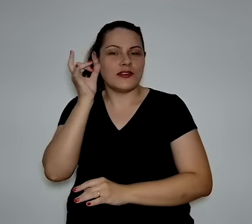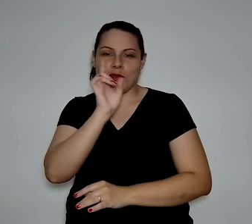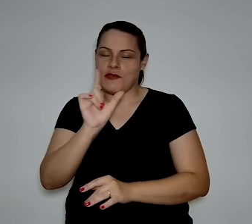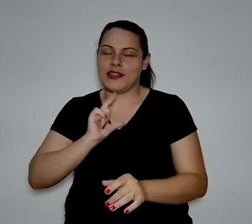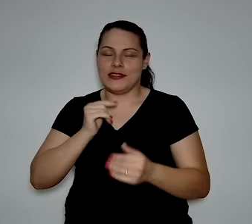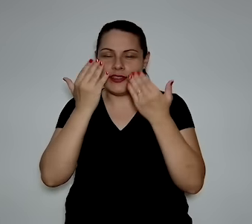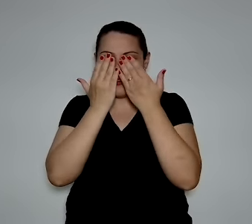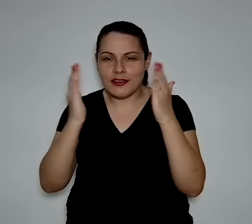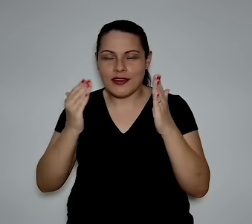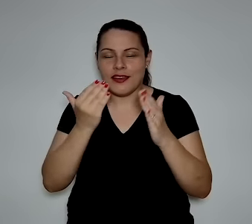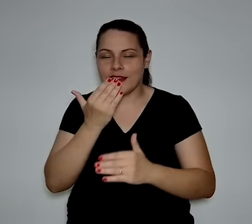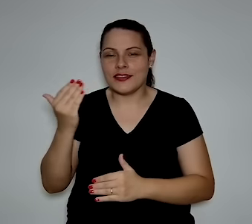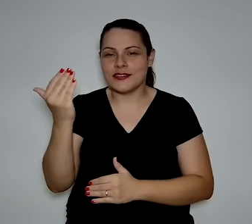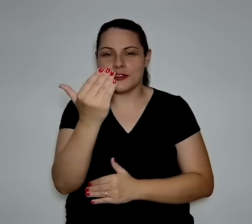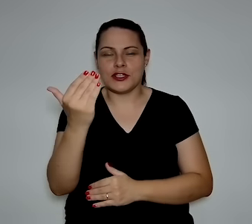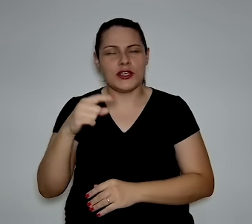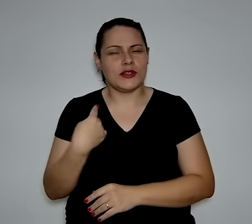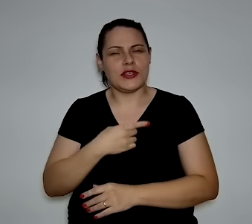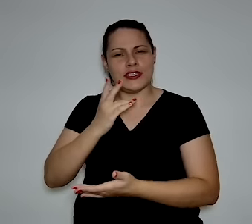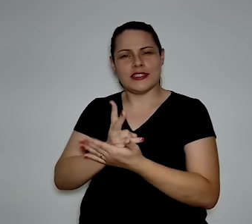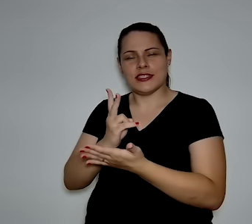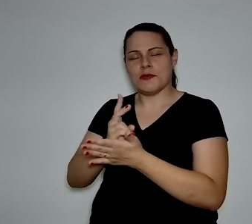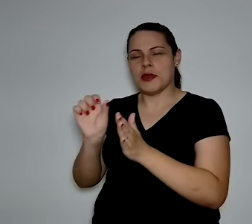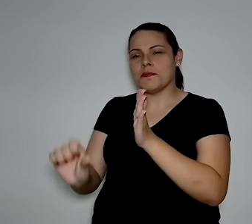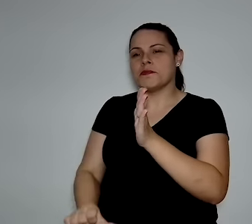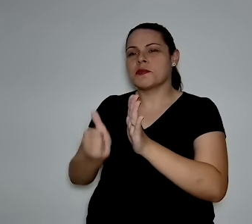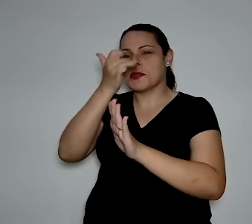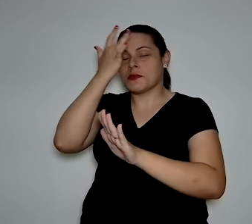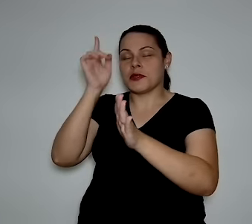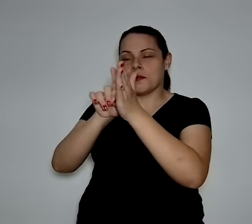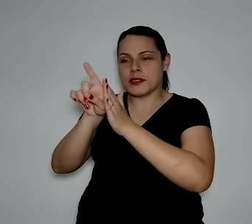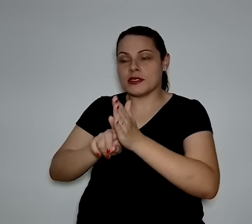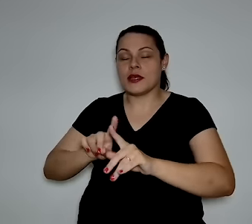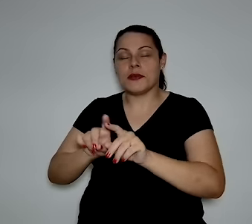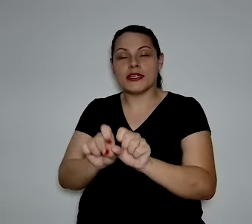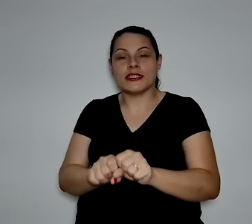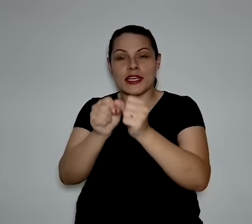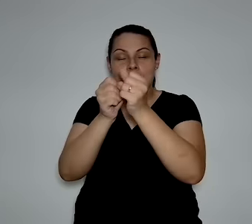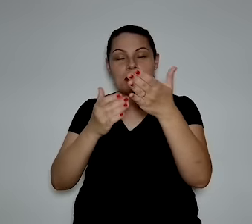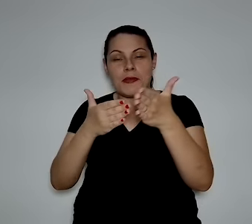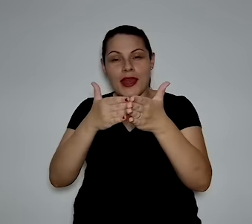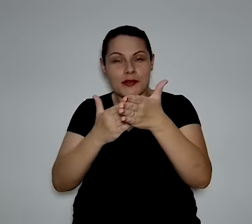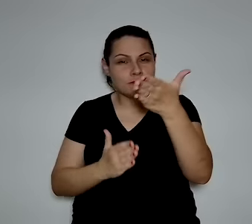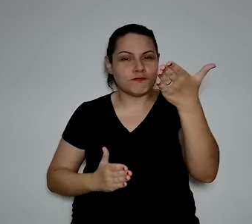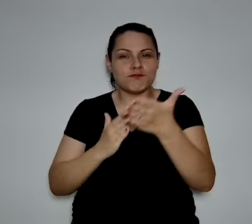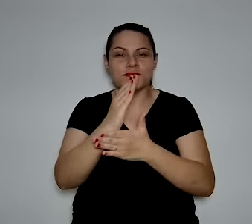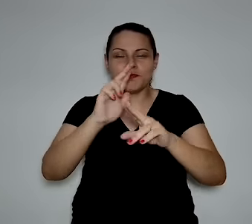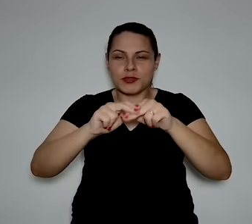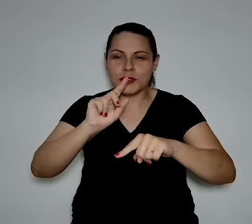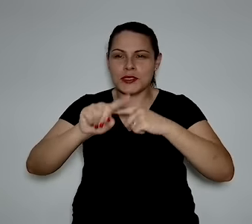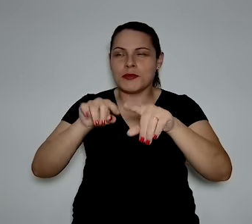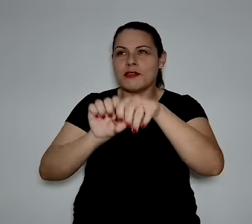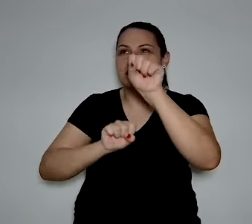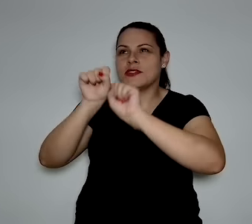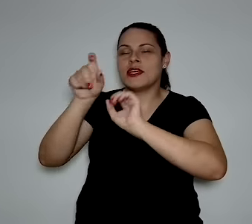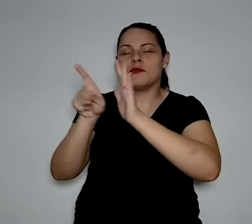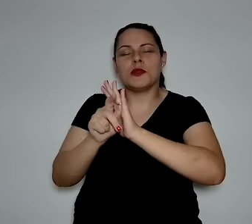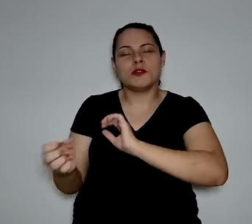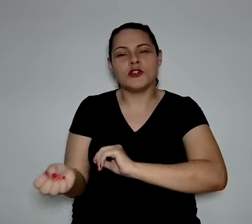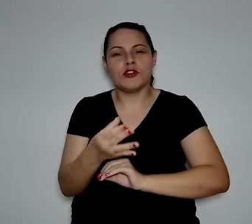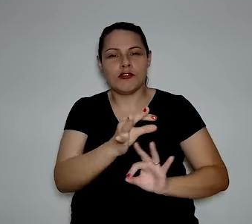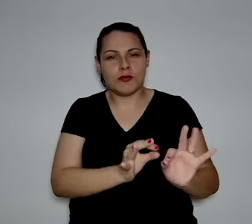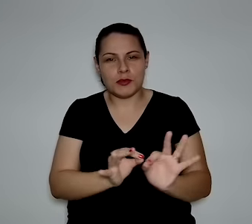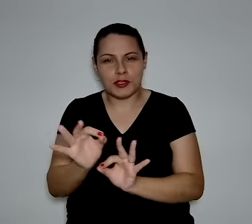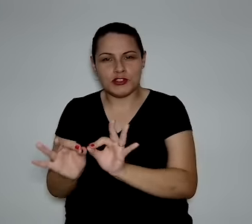saiu na frente. Por quê? Porque rompemos essa primeira barreira e tivemos aí um grande sucesso com a